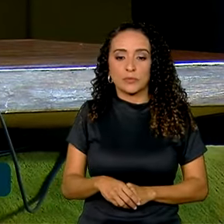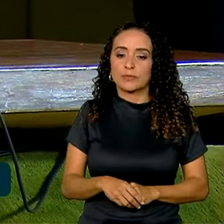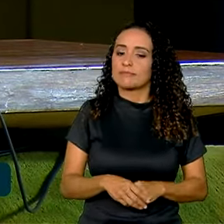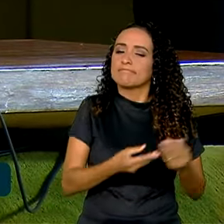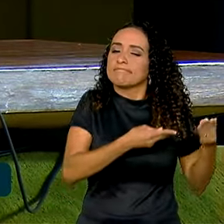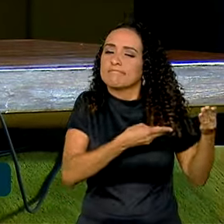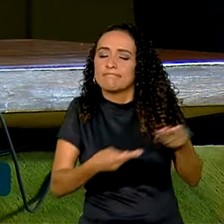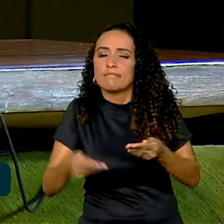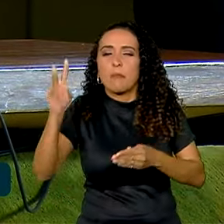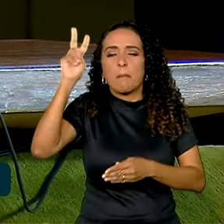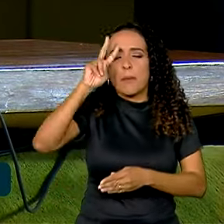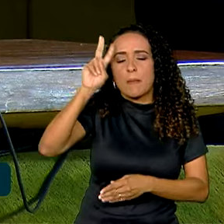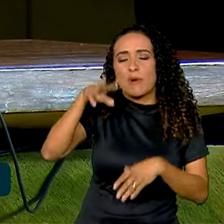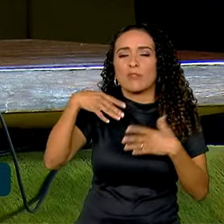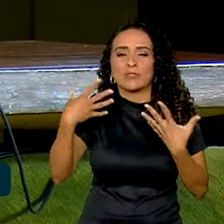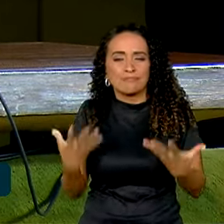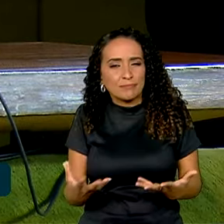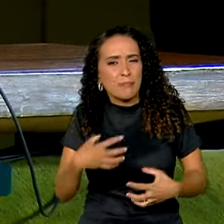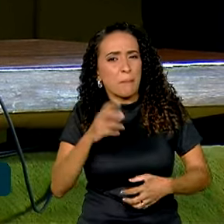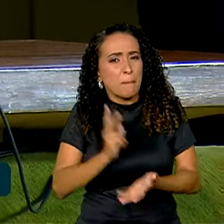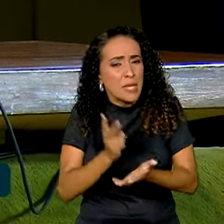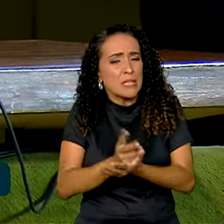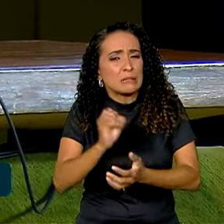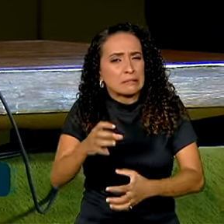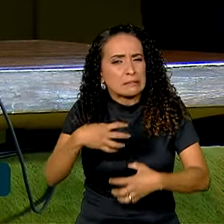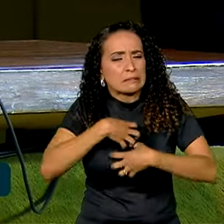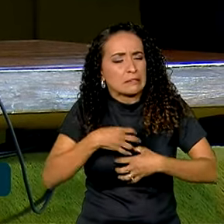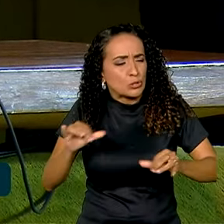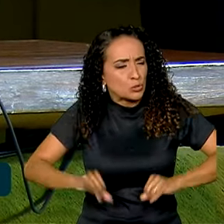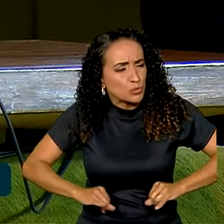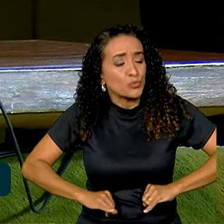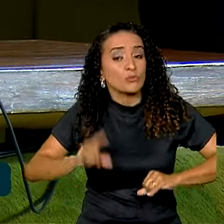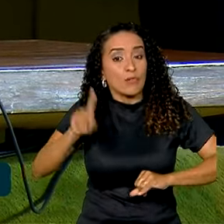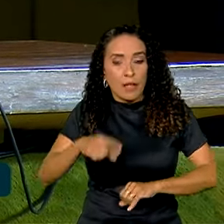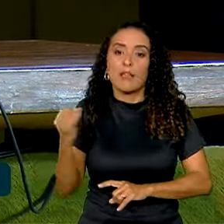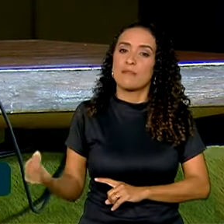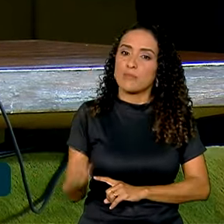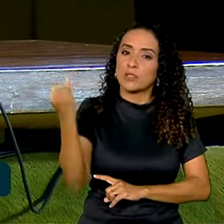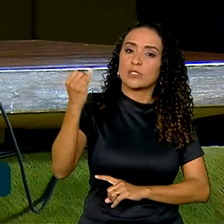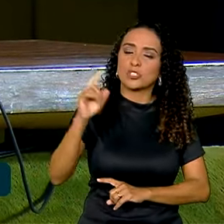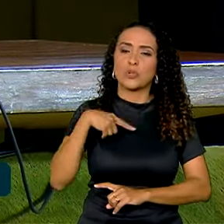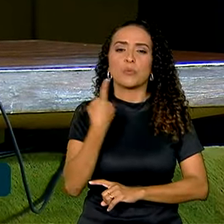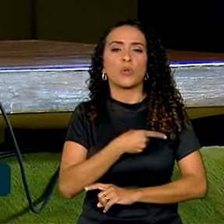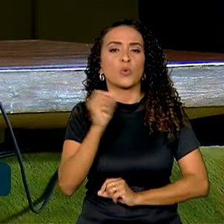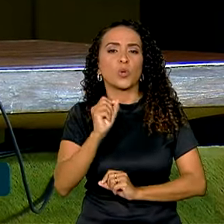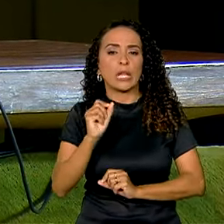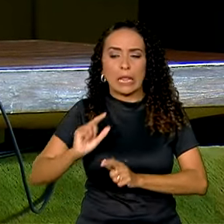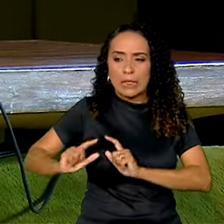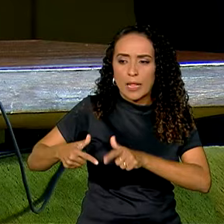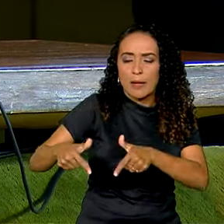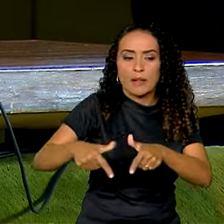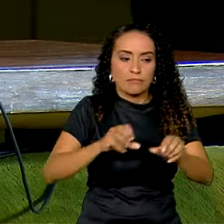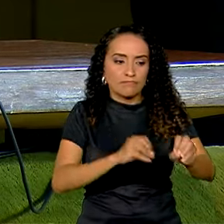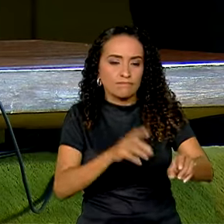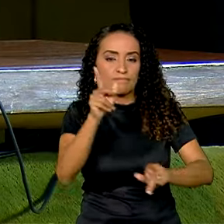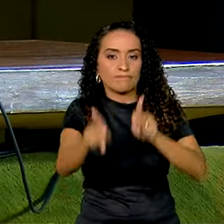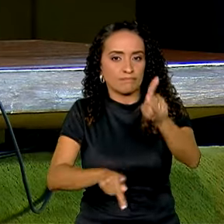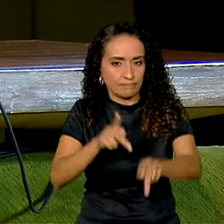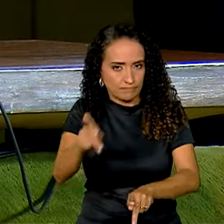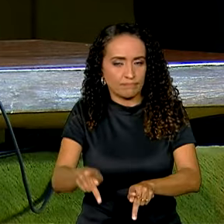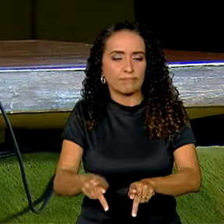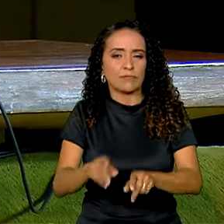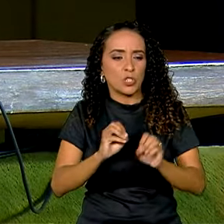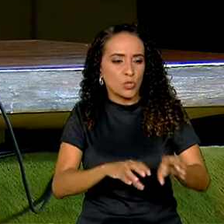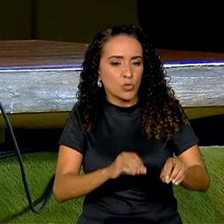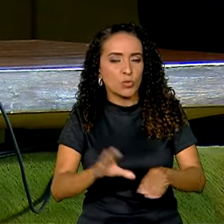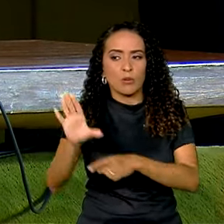memórias, mesmo que traumáticas, é muito importante para que a gente trabalhe na educação da população. Uma